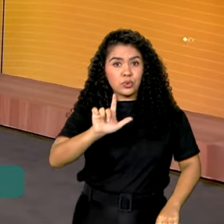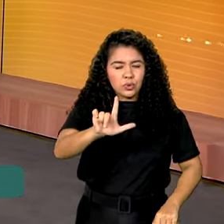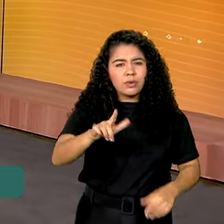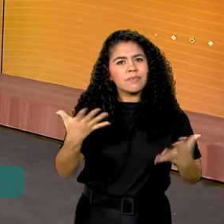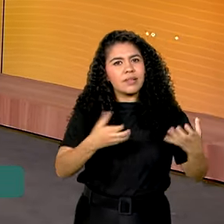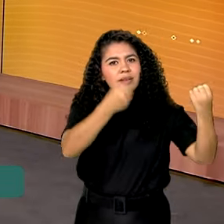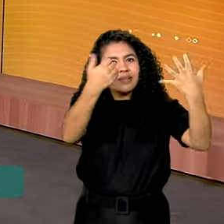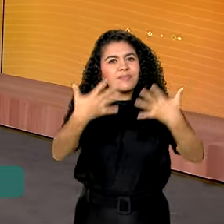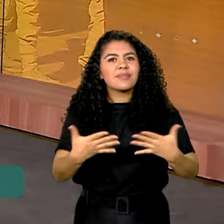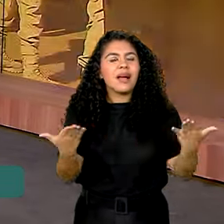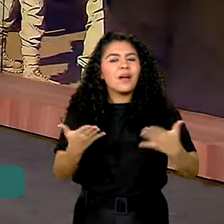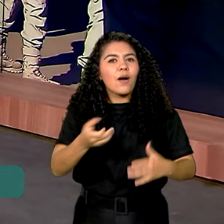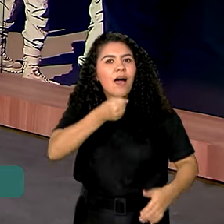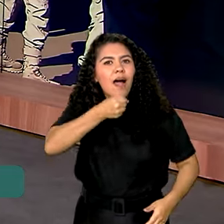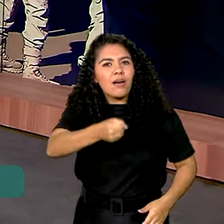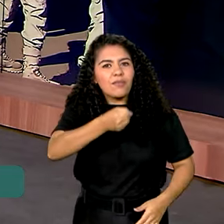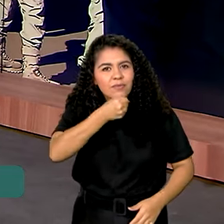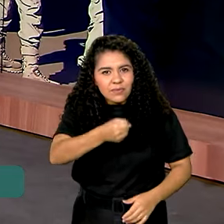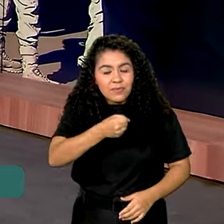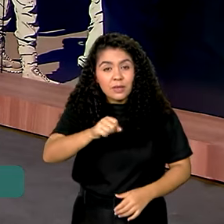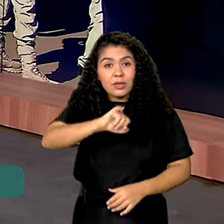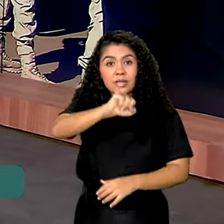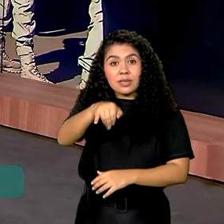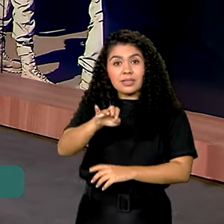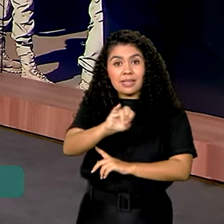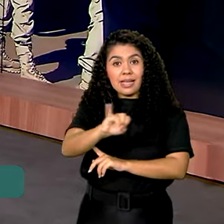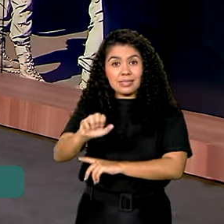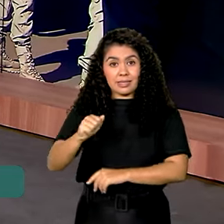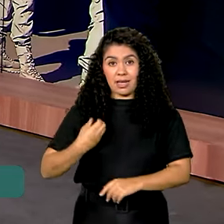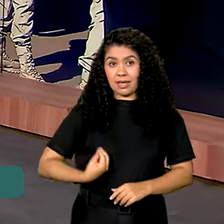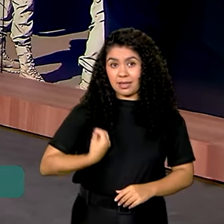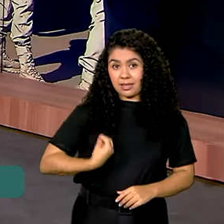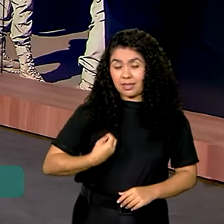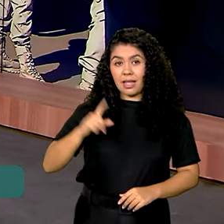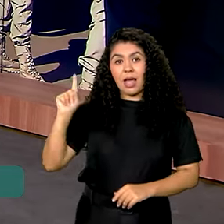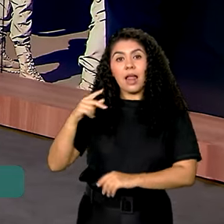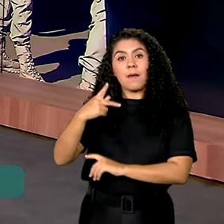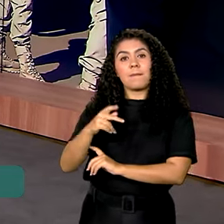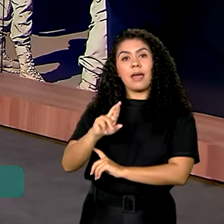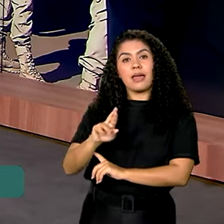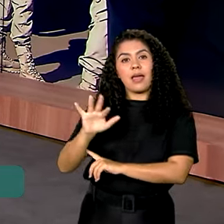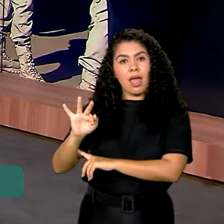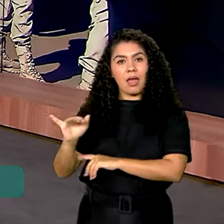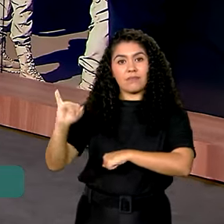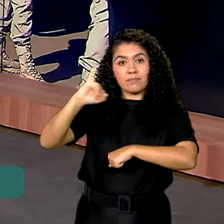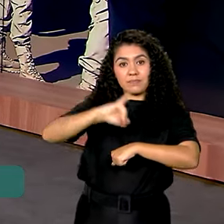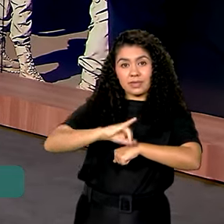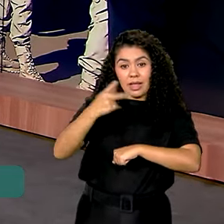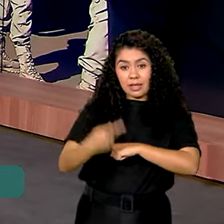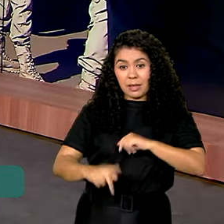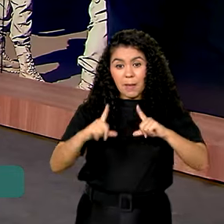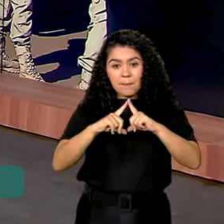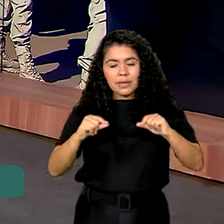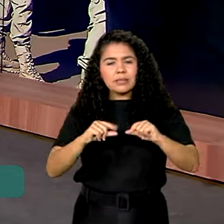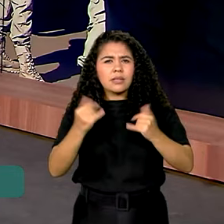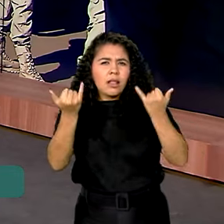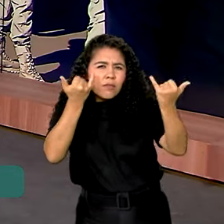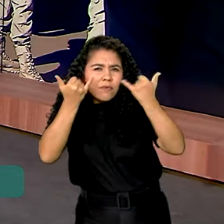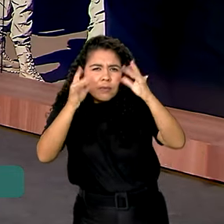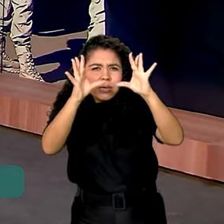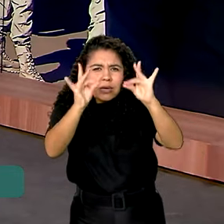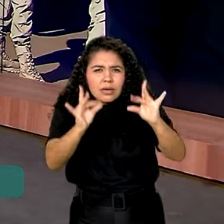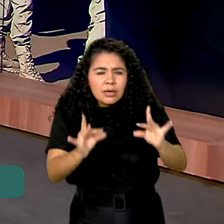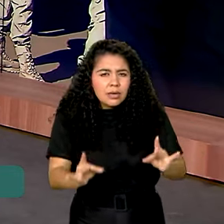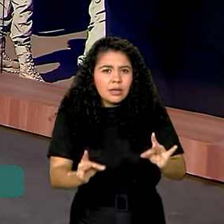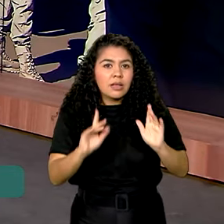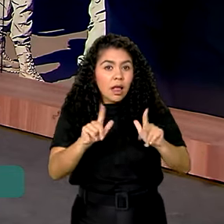ao vivo com a repórter Jéssica Gonçalves, que está na sede da Polícia Rodoviária Federal aqui em Brasília, para saber os detalhes da